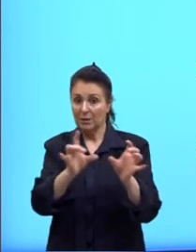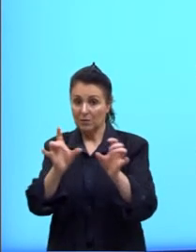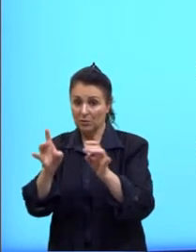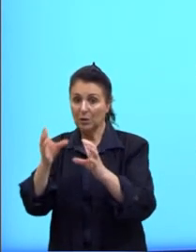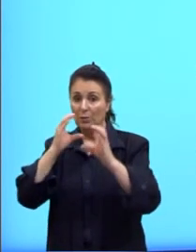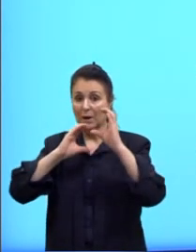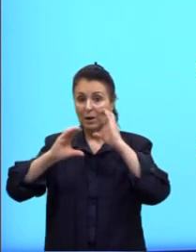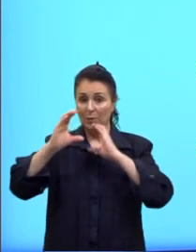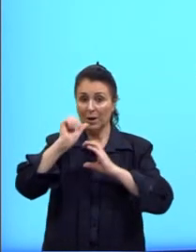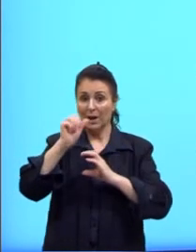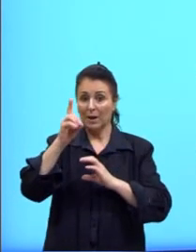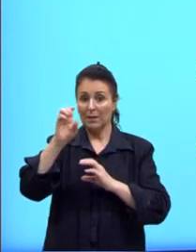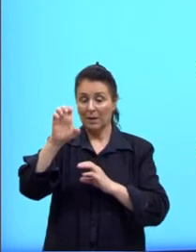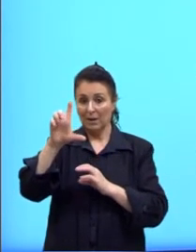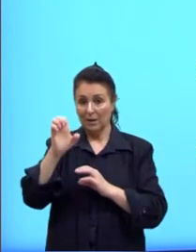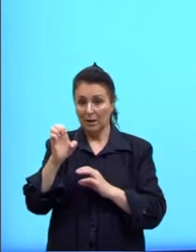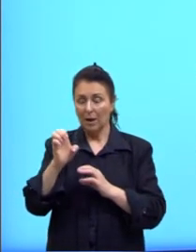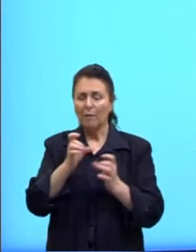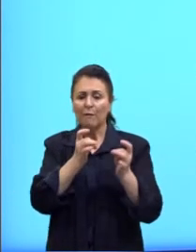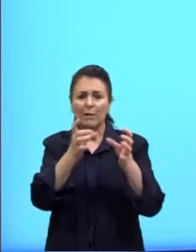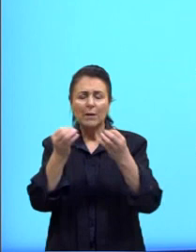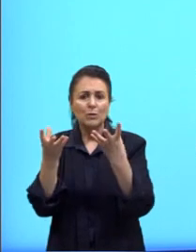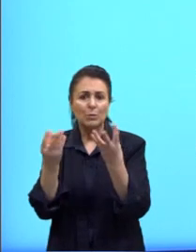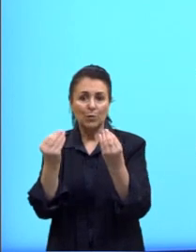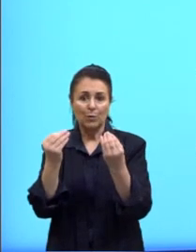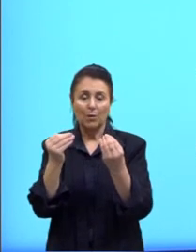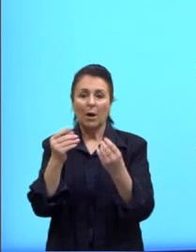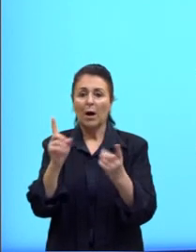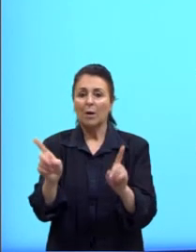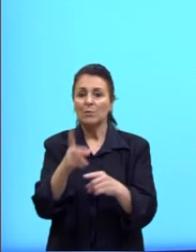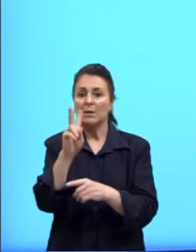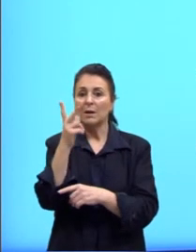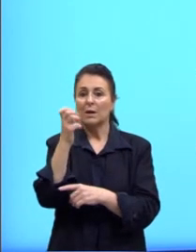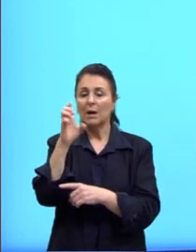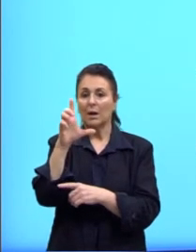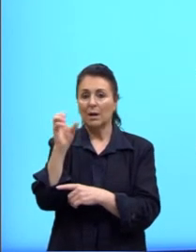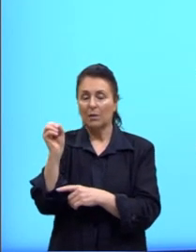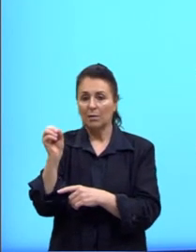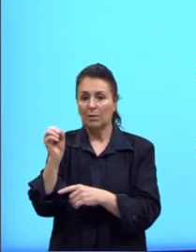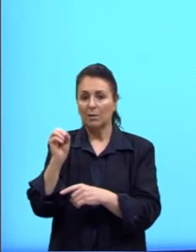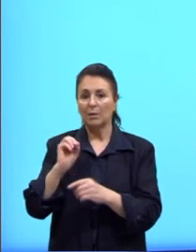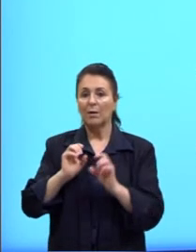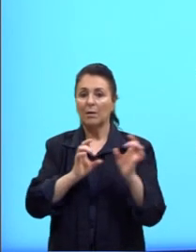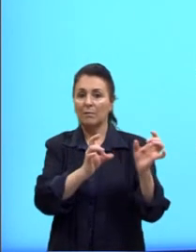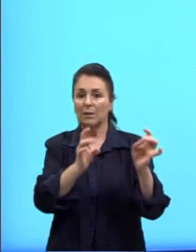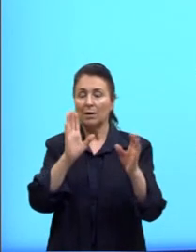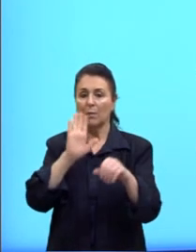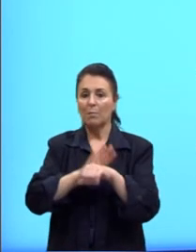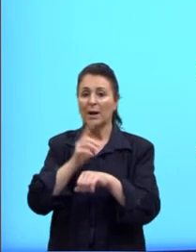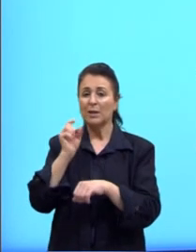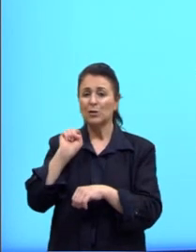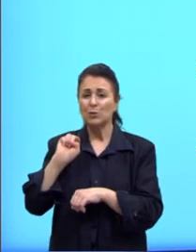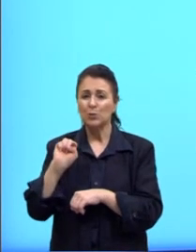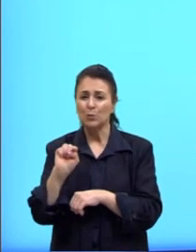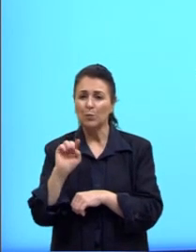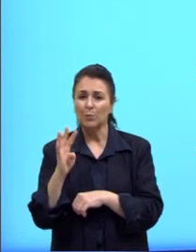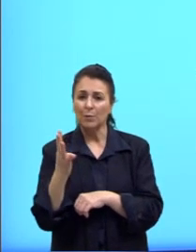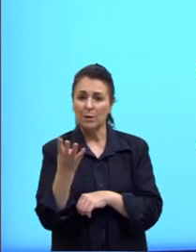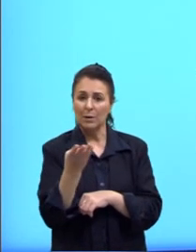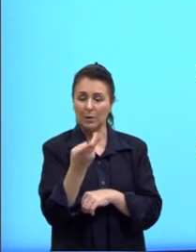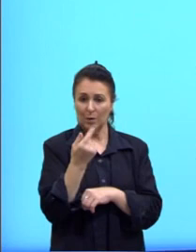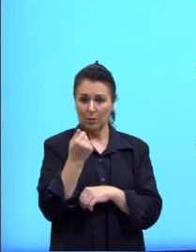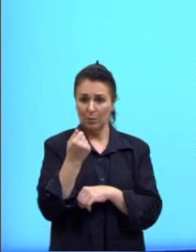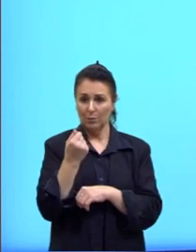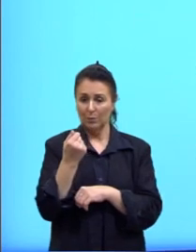recordistas de venda do mundo. Sua música Hello tornou-se a primeira a vender mais de um milhão de cópias digitais na primeira semana de